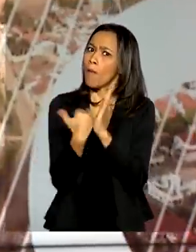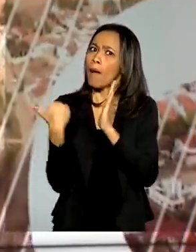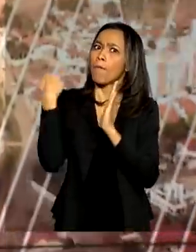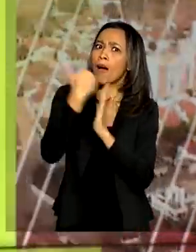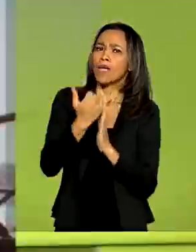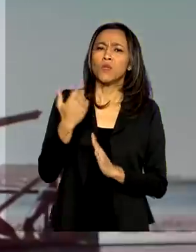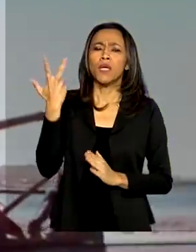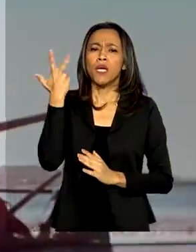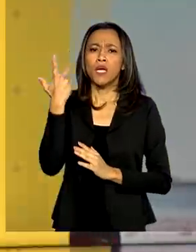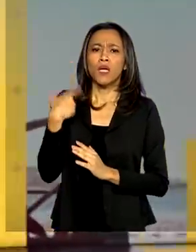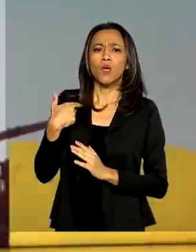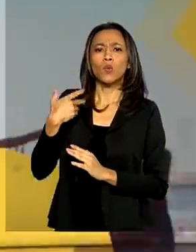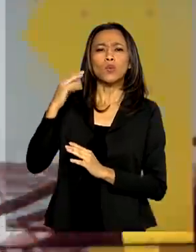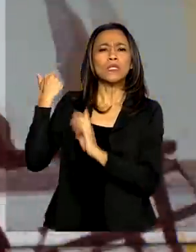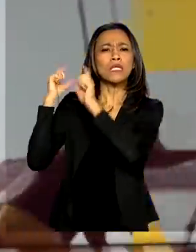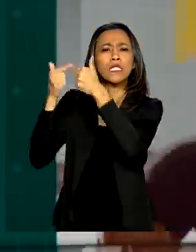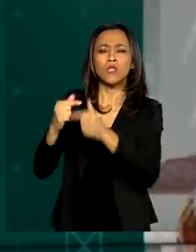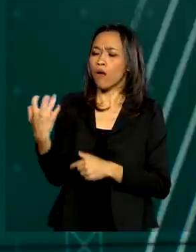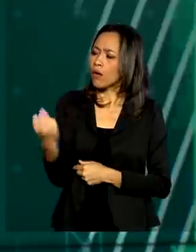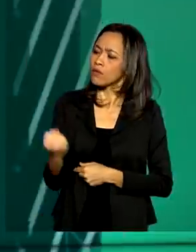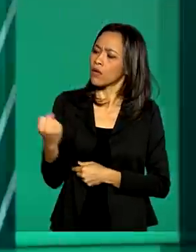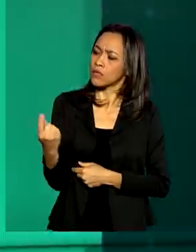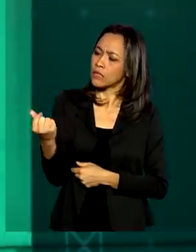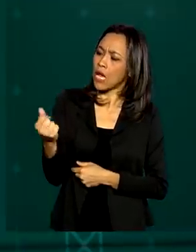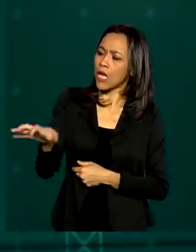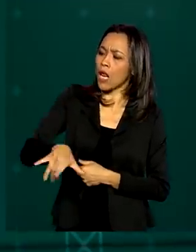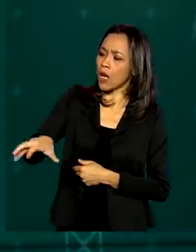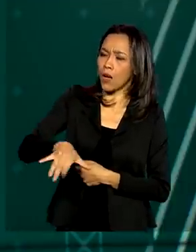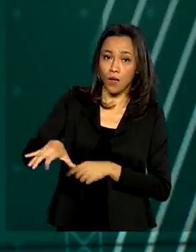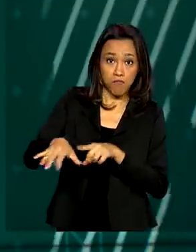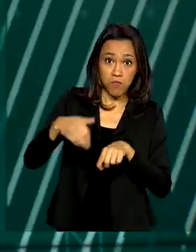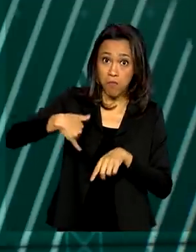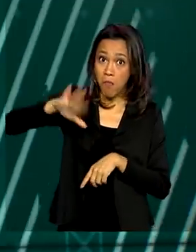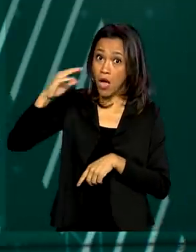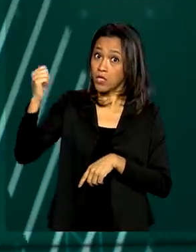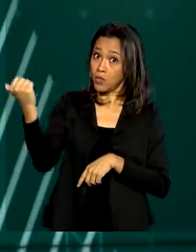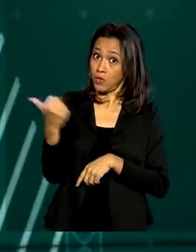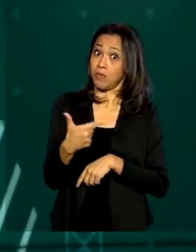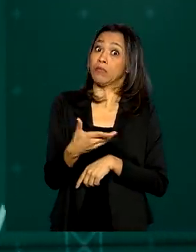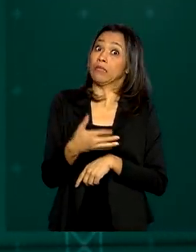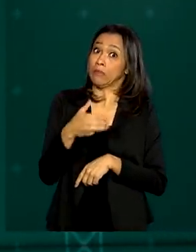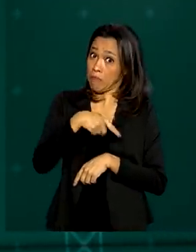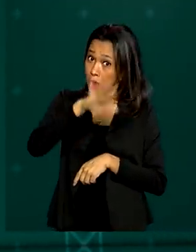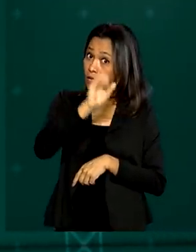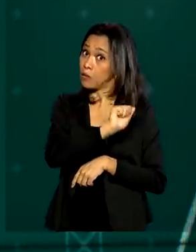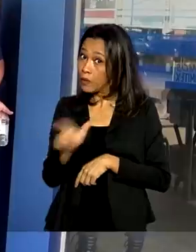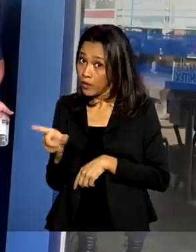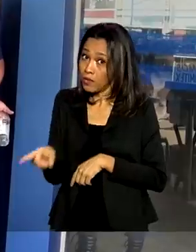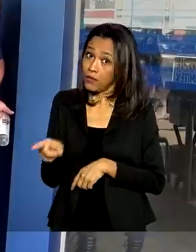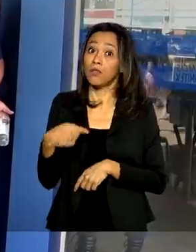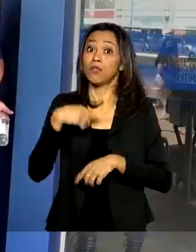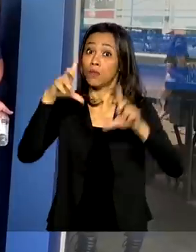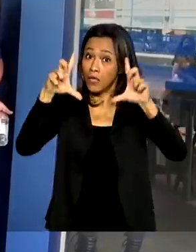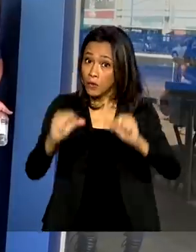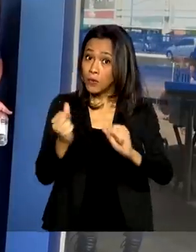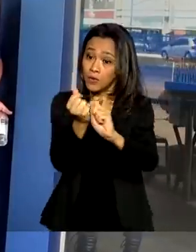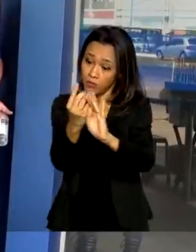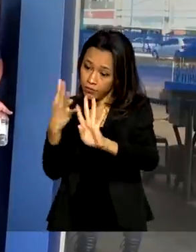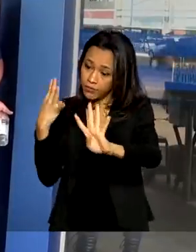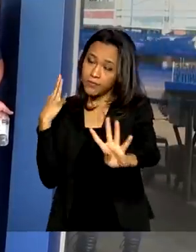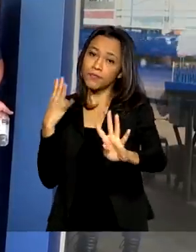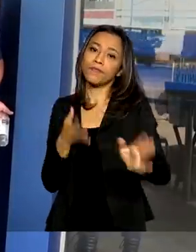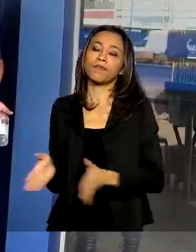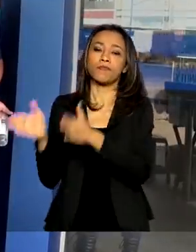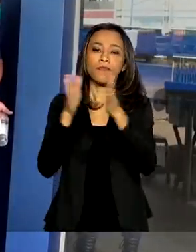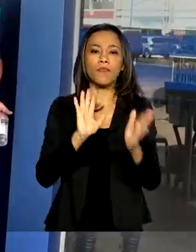saques tradicionais feitos nos caixas eletrônicos, o que ajuda a reduzir as filas. Até o dia 2